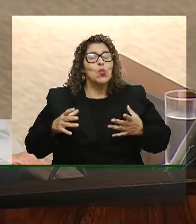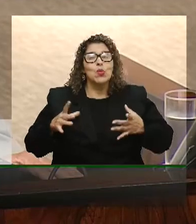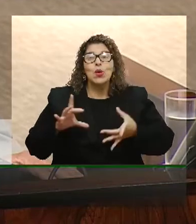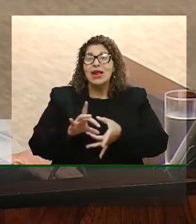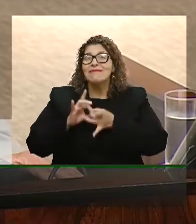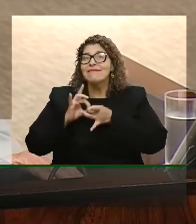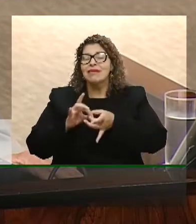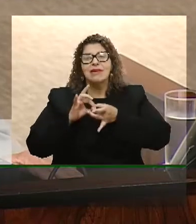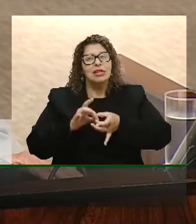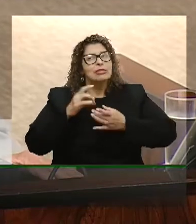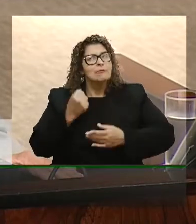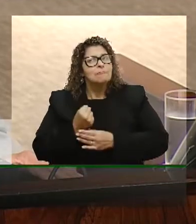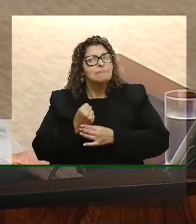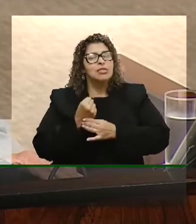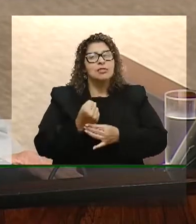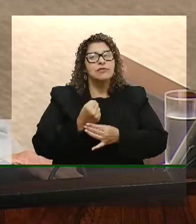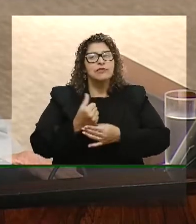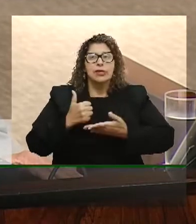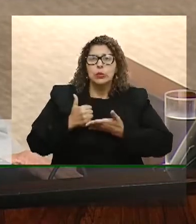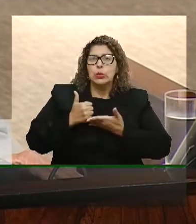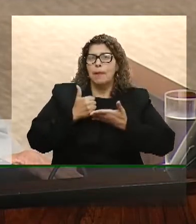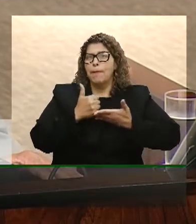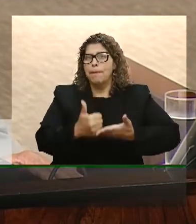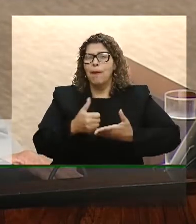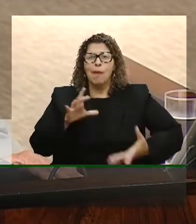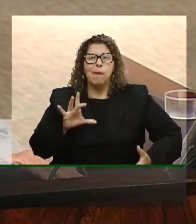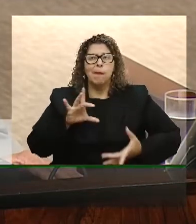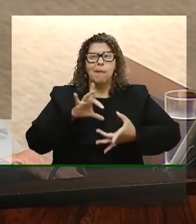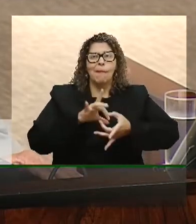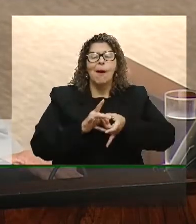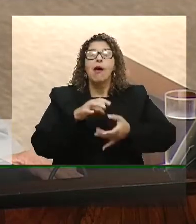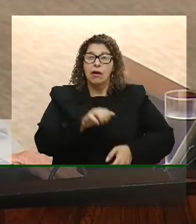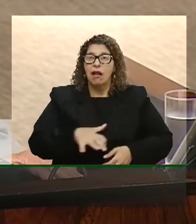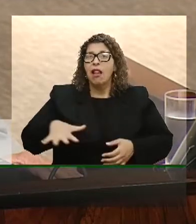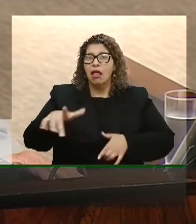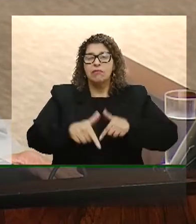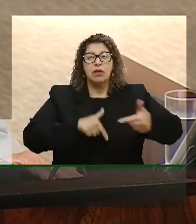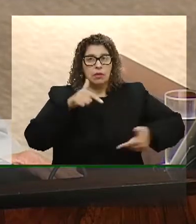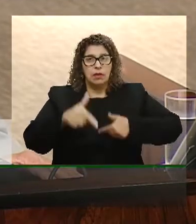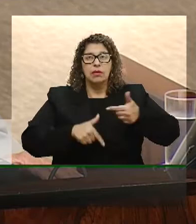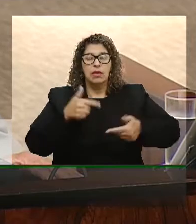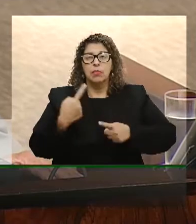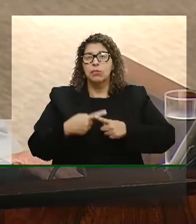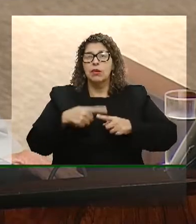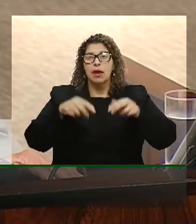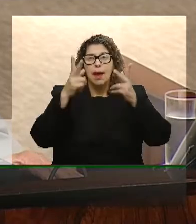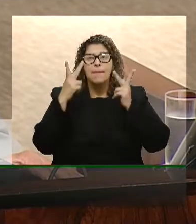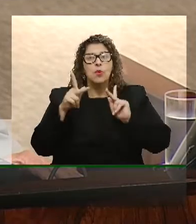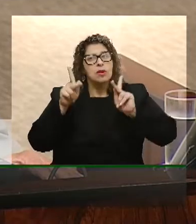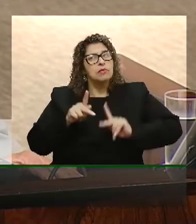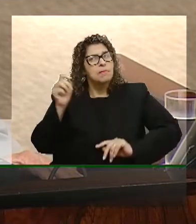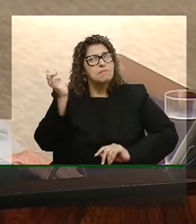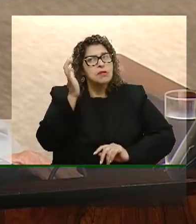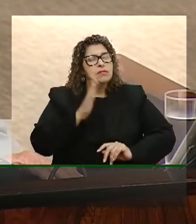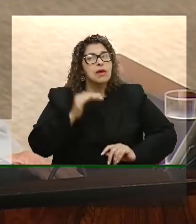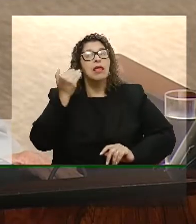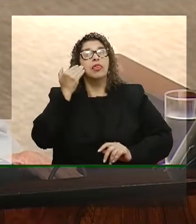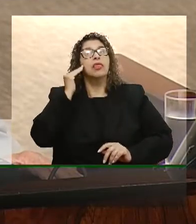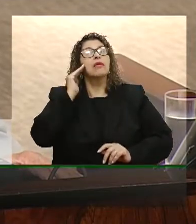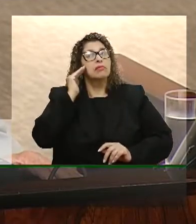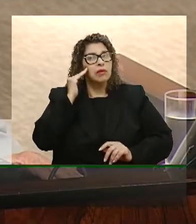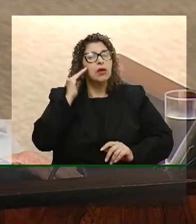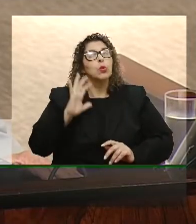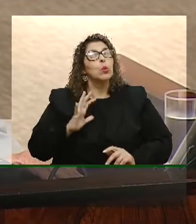façam a defesa dos direitos da classe trabalhadora para que a população brasileira possa compreender o que está